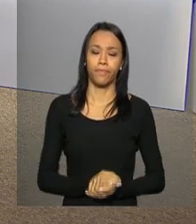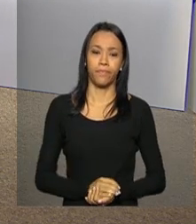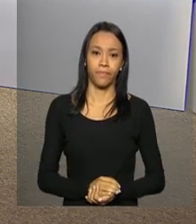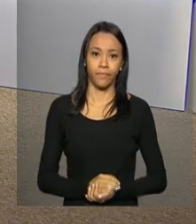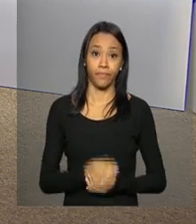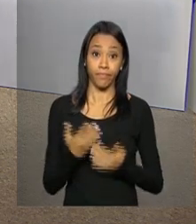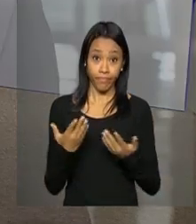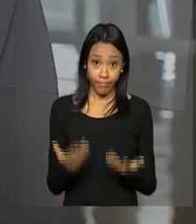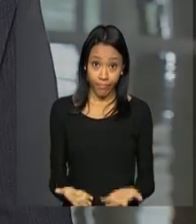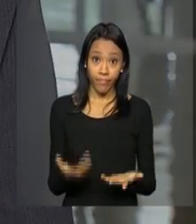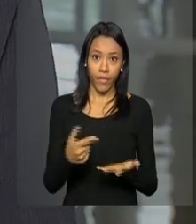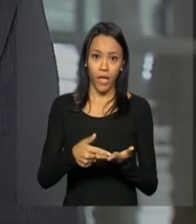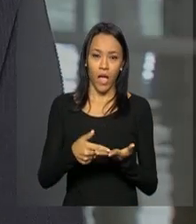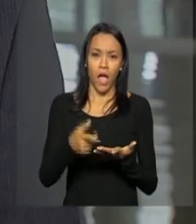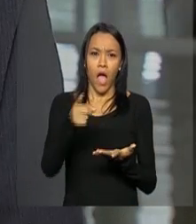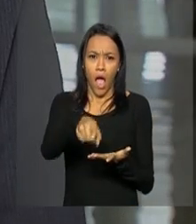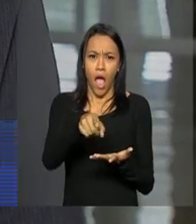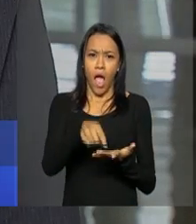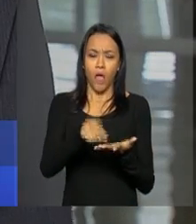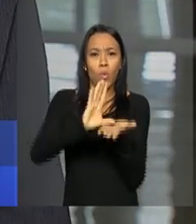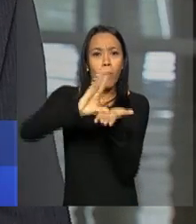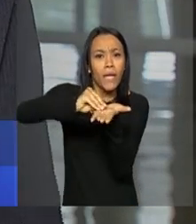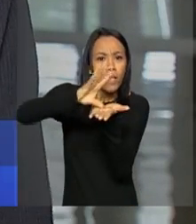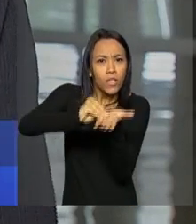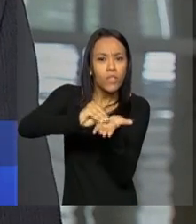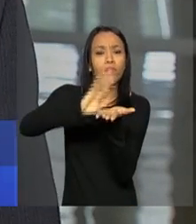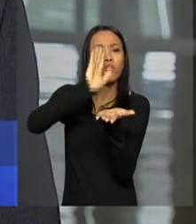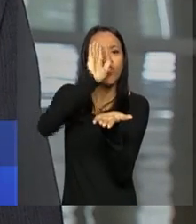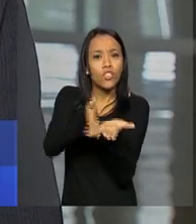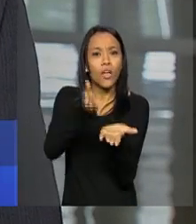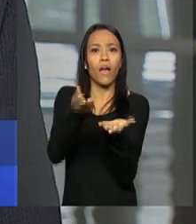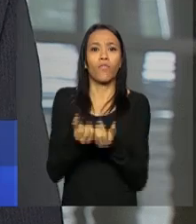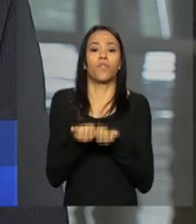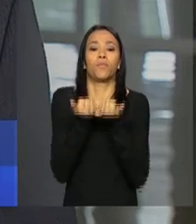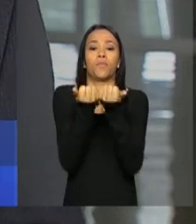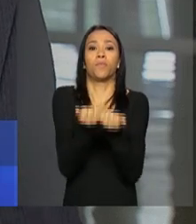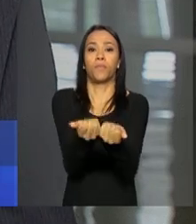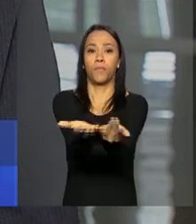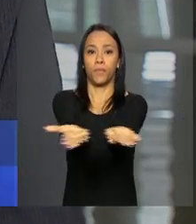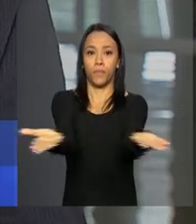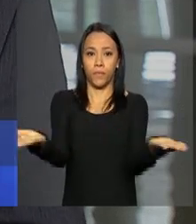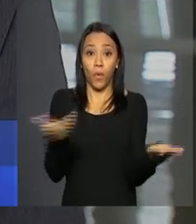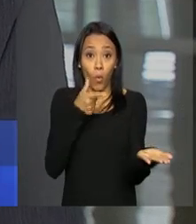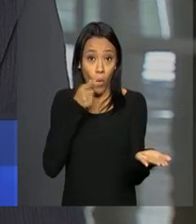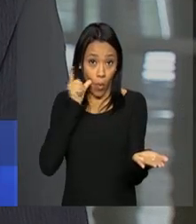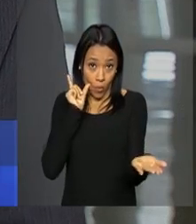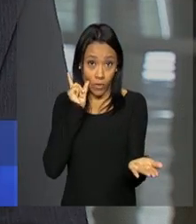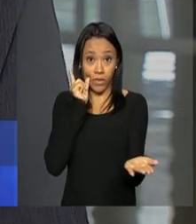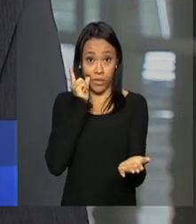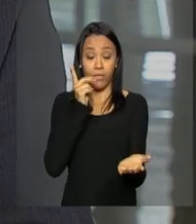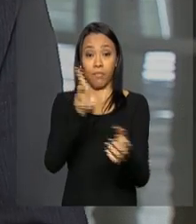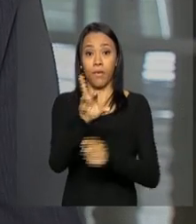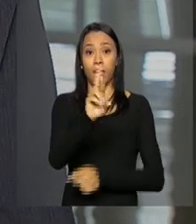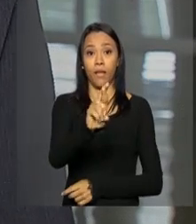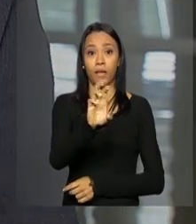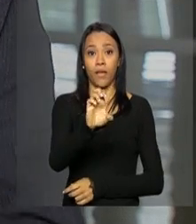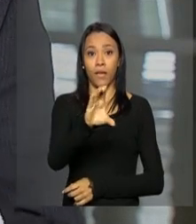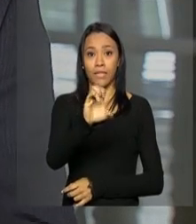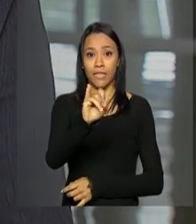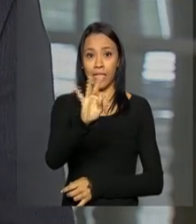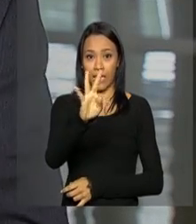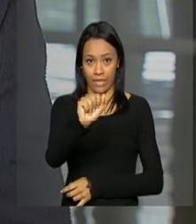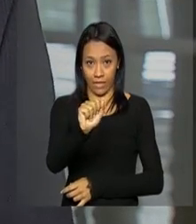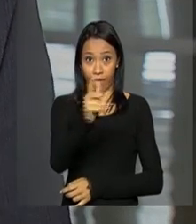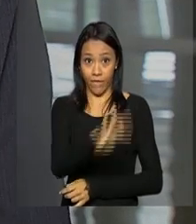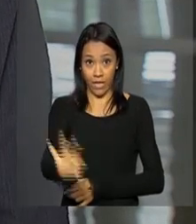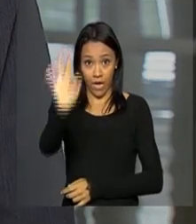Jaime, a versão mais robusta do aplicativo foi disponibilizada pela Receita Federal ontem, mas se você já preencheu e